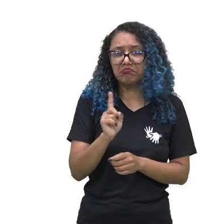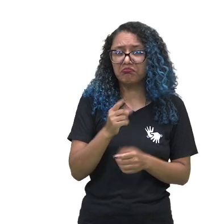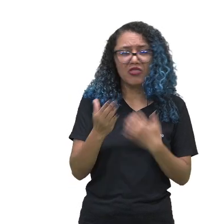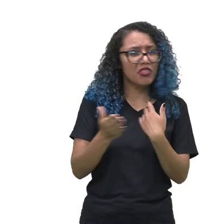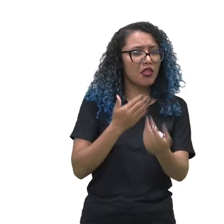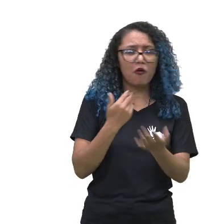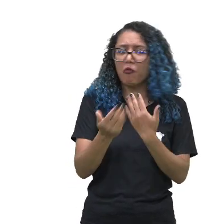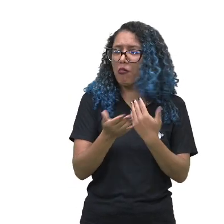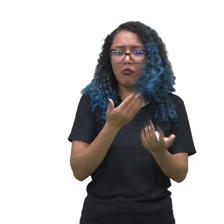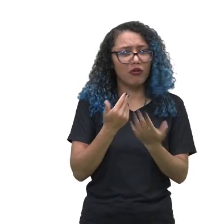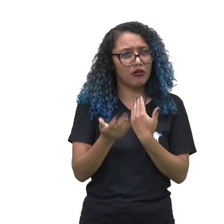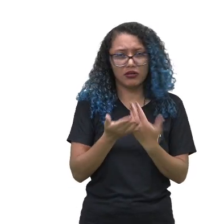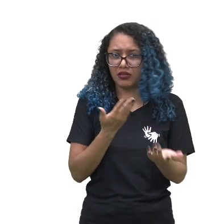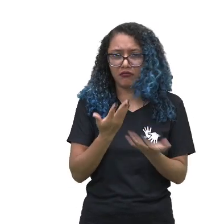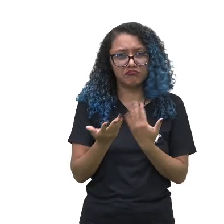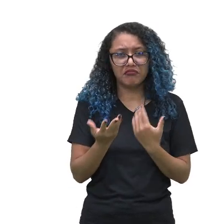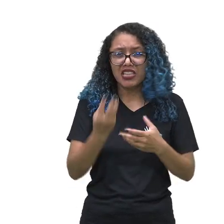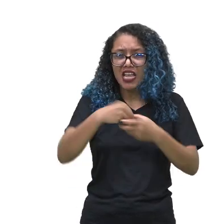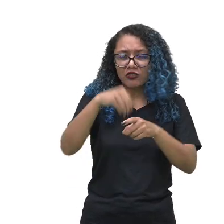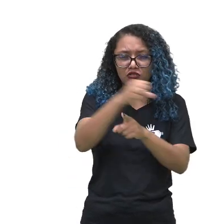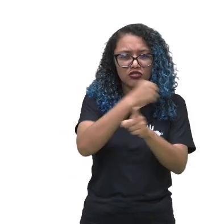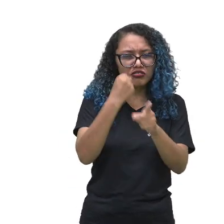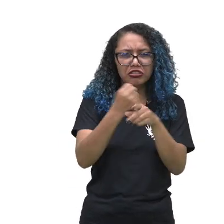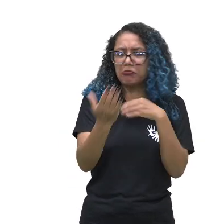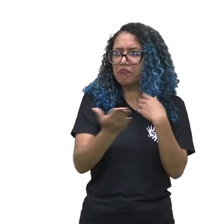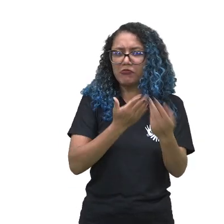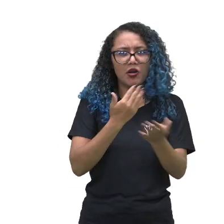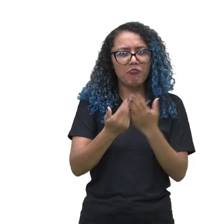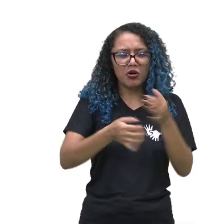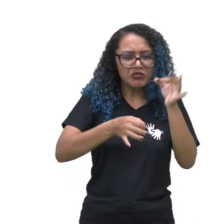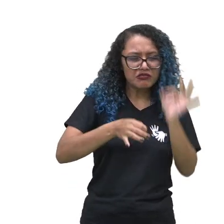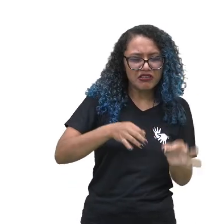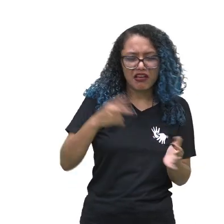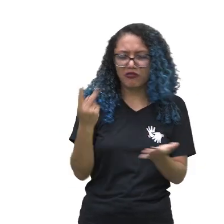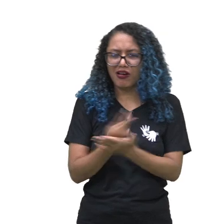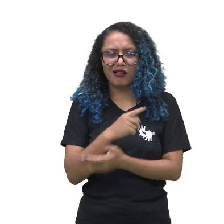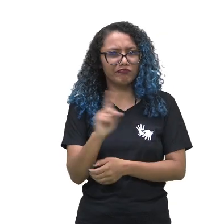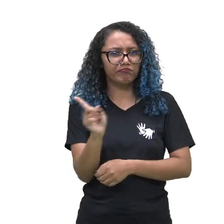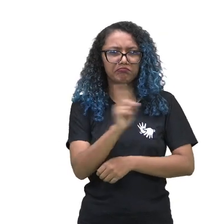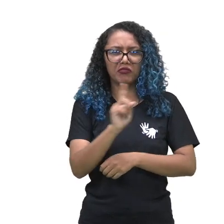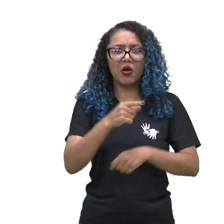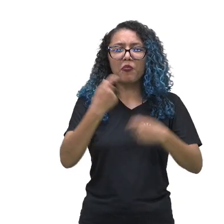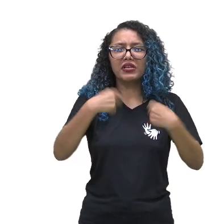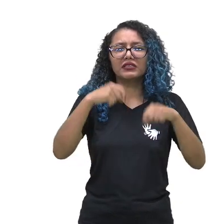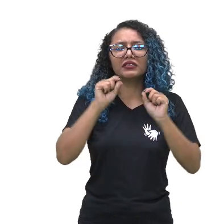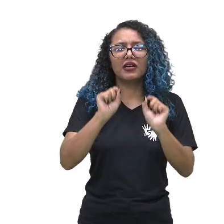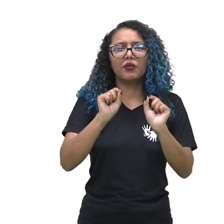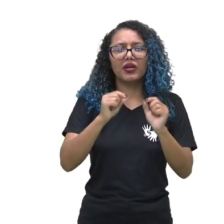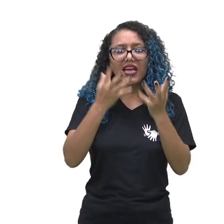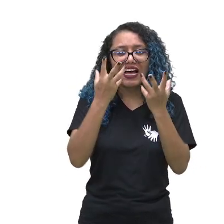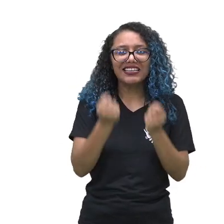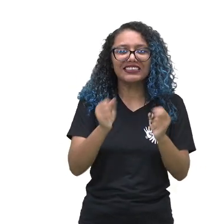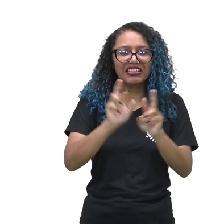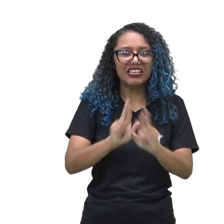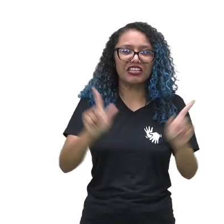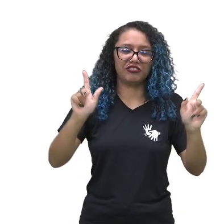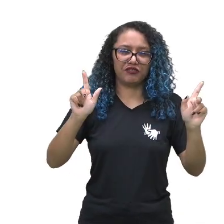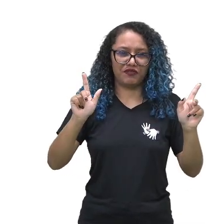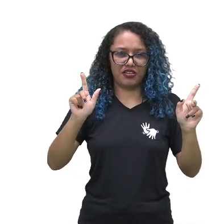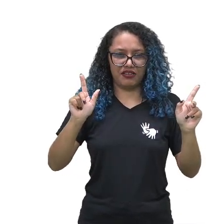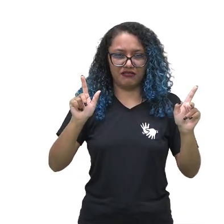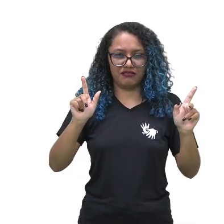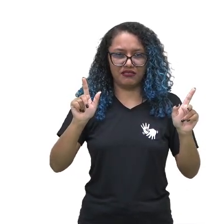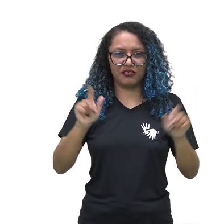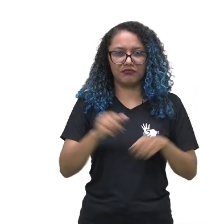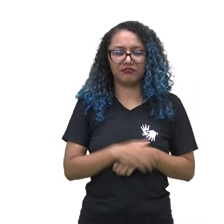existe errado para a sociologia. Então, o que nós temos que entender são as diferenças.